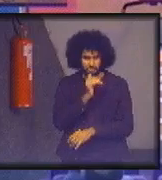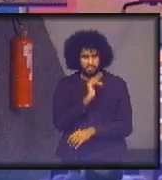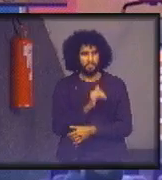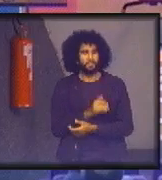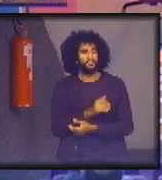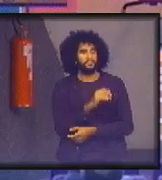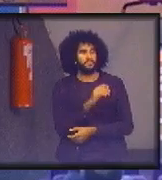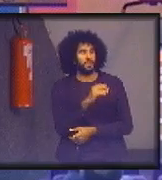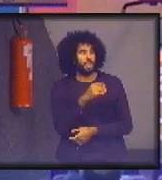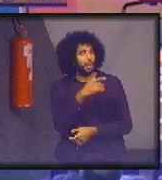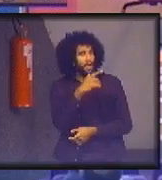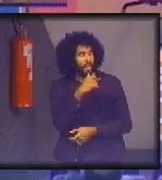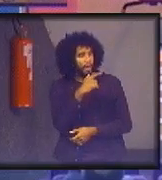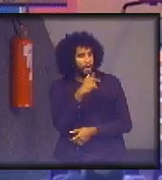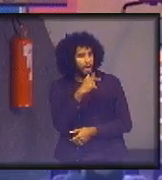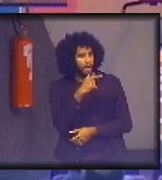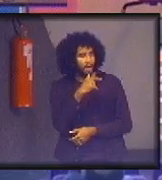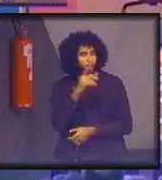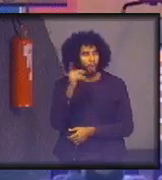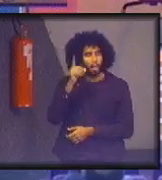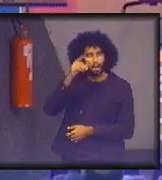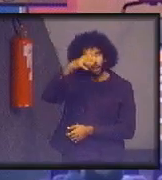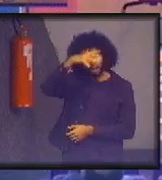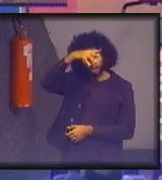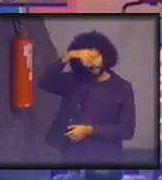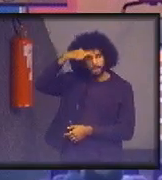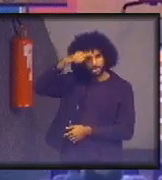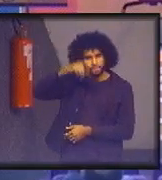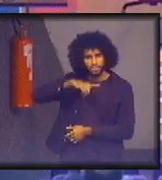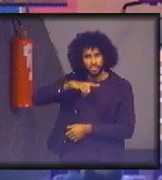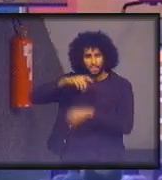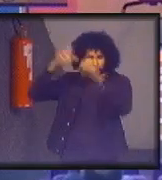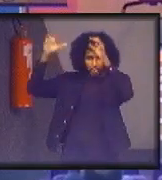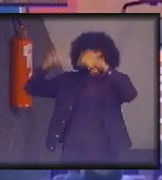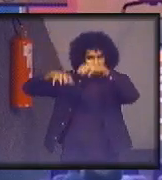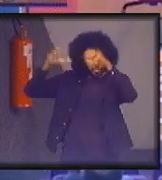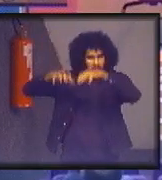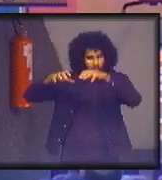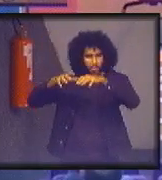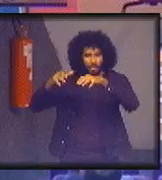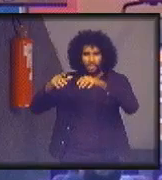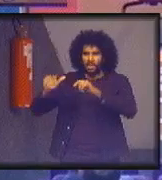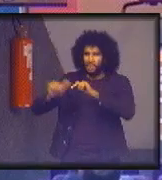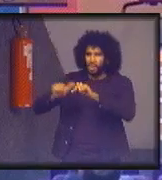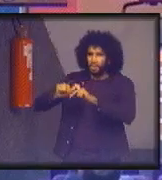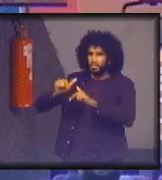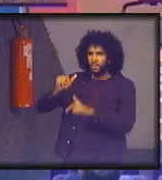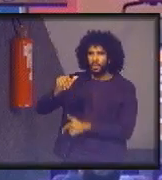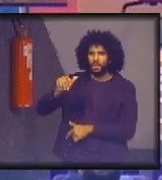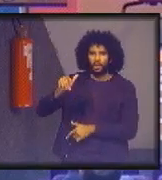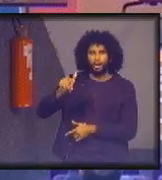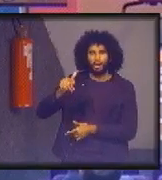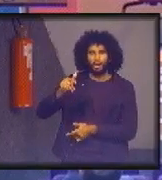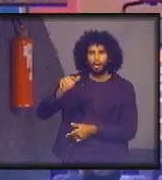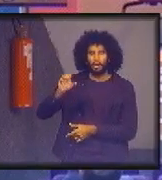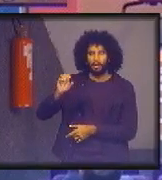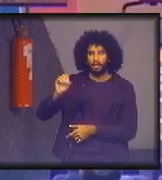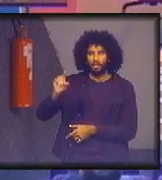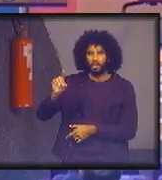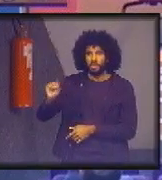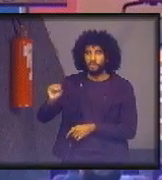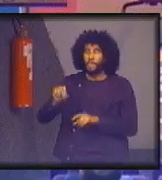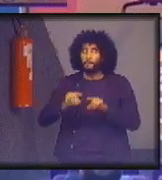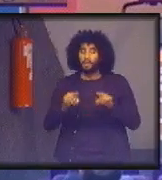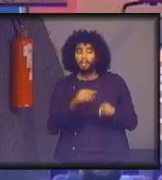região amazônica, em que chove muito, é muito diferente você trabalhar o ODS de água do no sudeste, que teve crise hídrica.